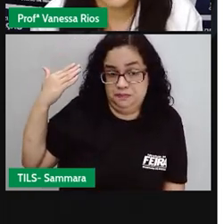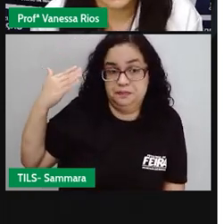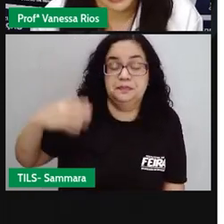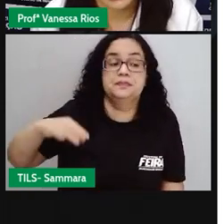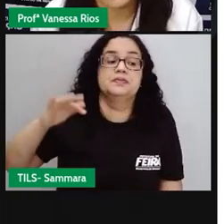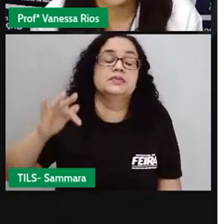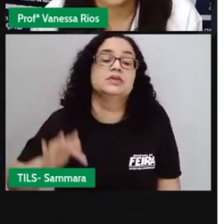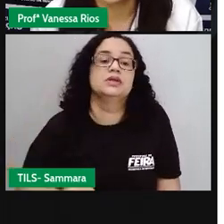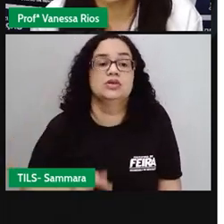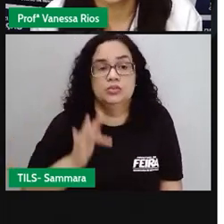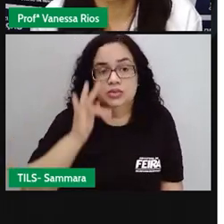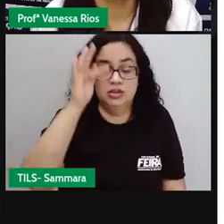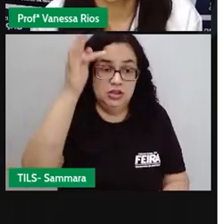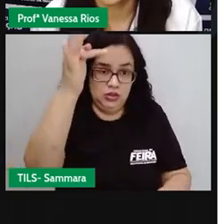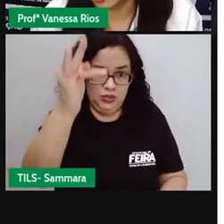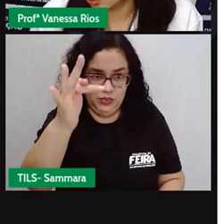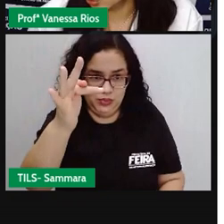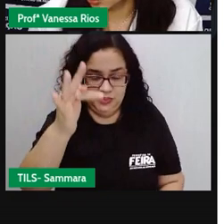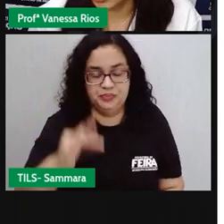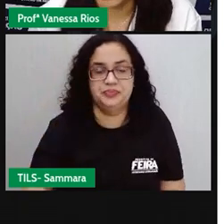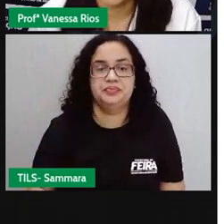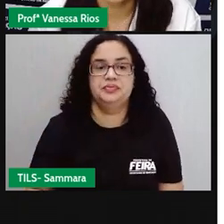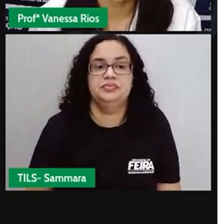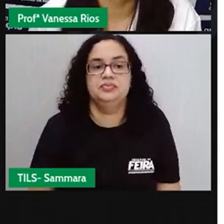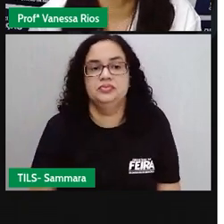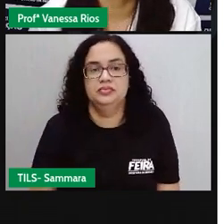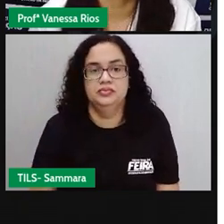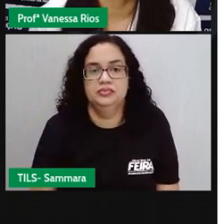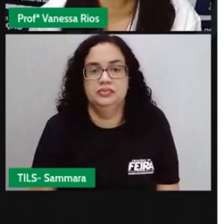mesma coisa de passado e também futuro.